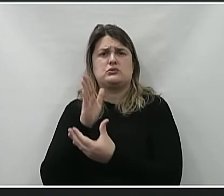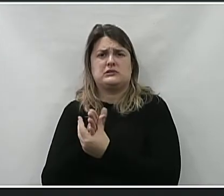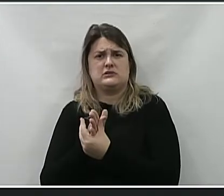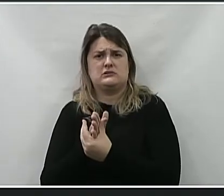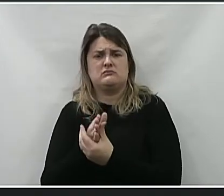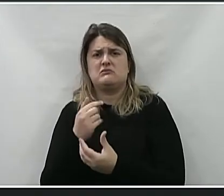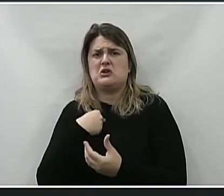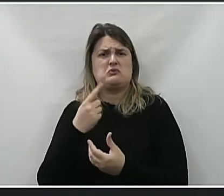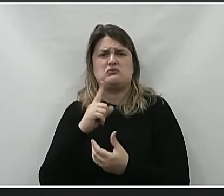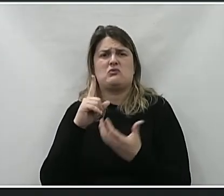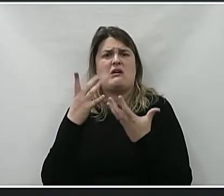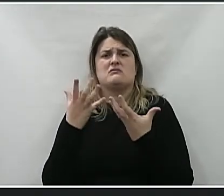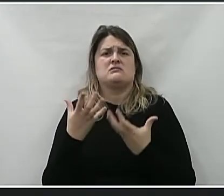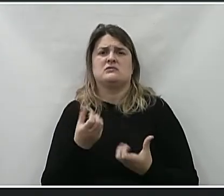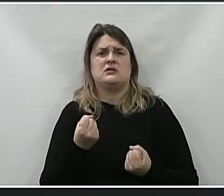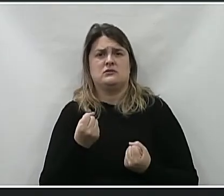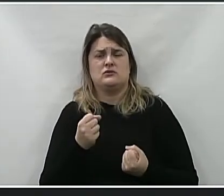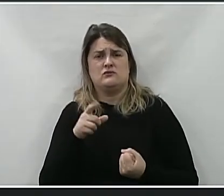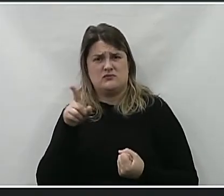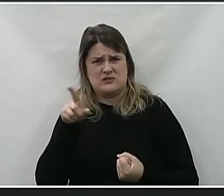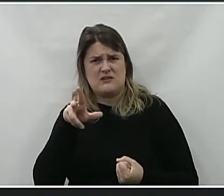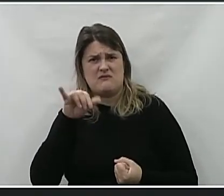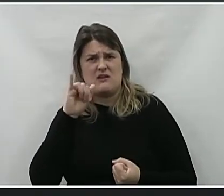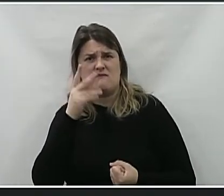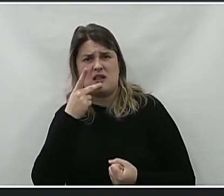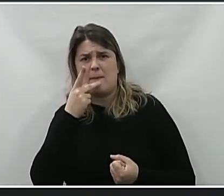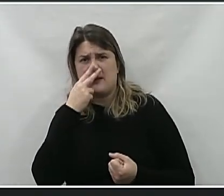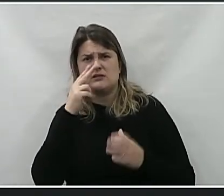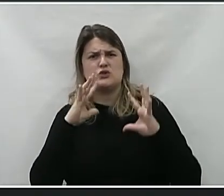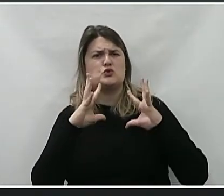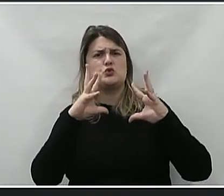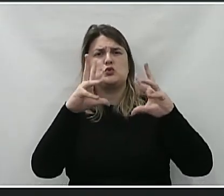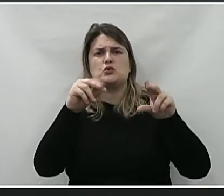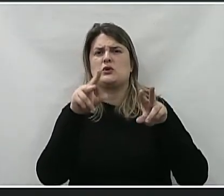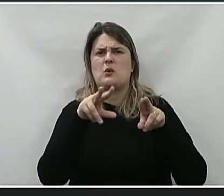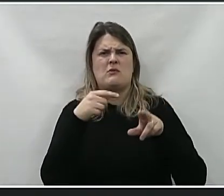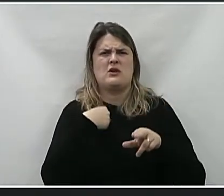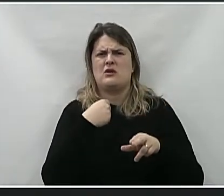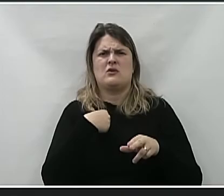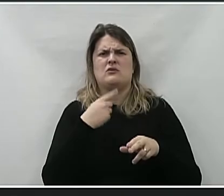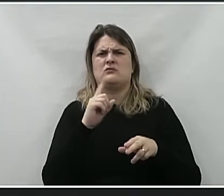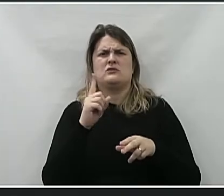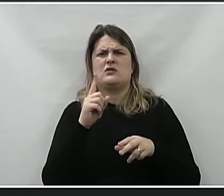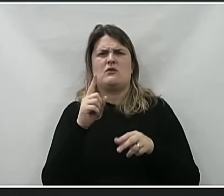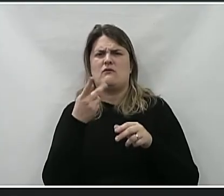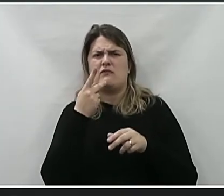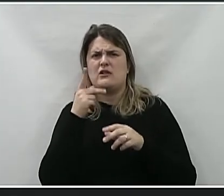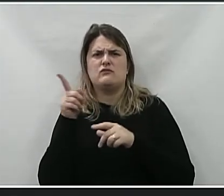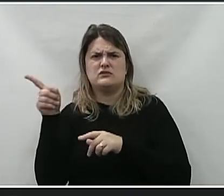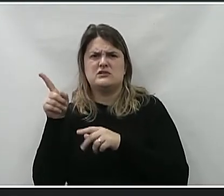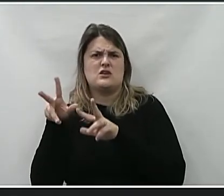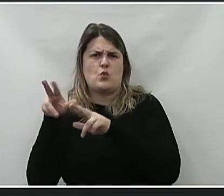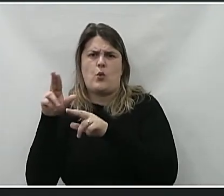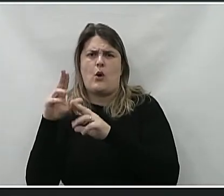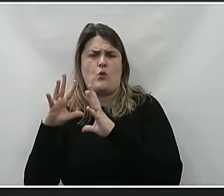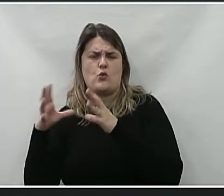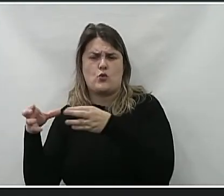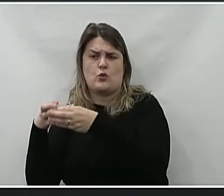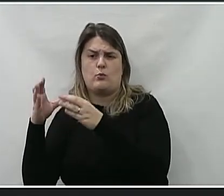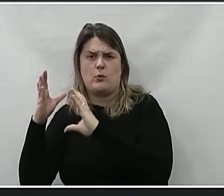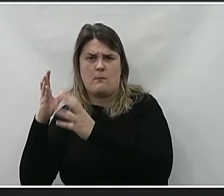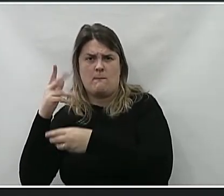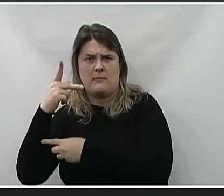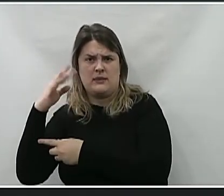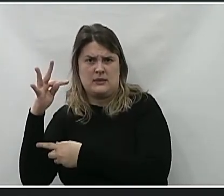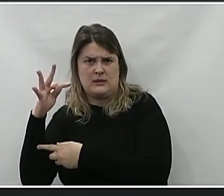Então, eu não admito que quando você vai falar, você colocar todo mundo no mesmo balaio. Eu não estou colocando a senhora no mesmo balaio do PT. Eu estou dizendo assim,